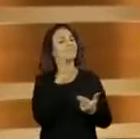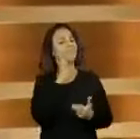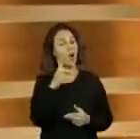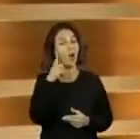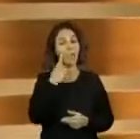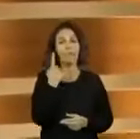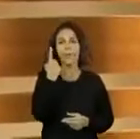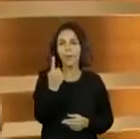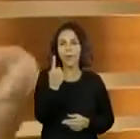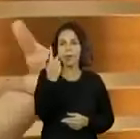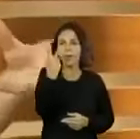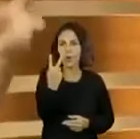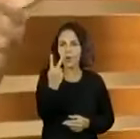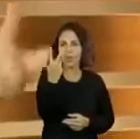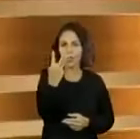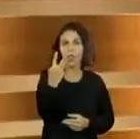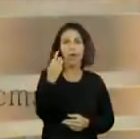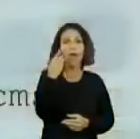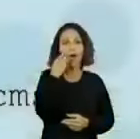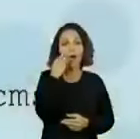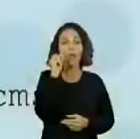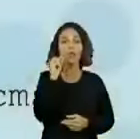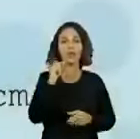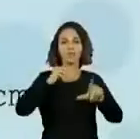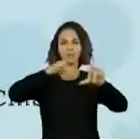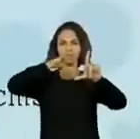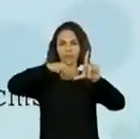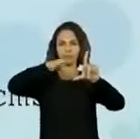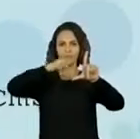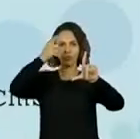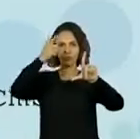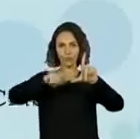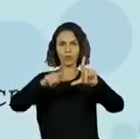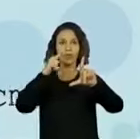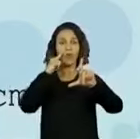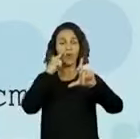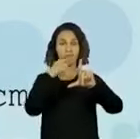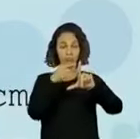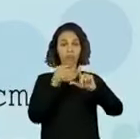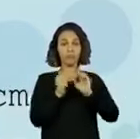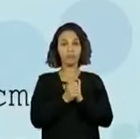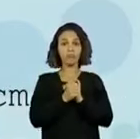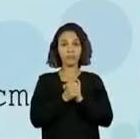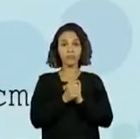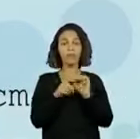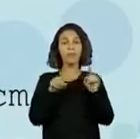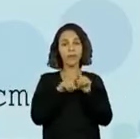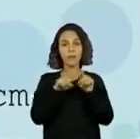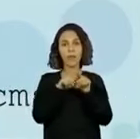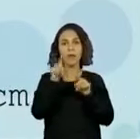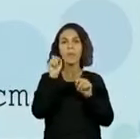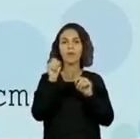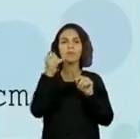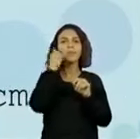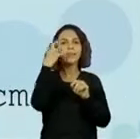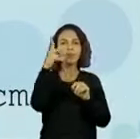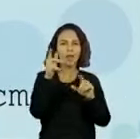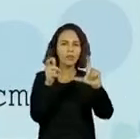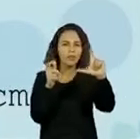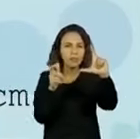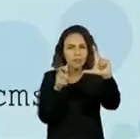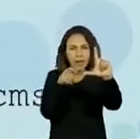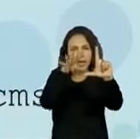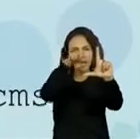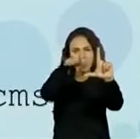aparecer na sua tela, 1, 2, 3. O QR Code, ele entra mais uma vez. E, inclusive, vocês agora posicionem o